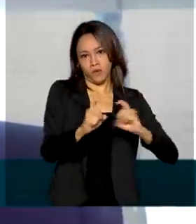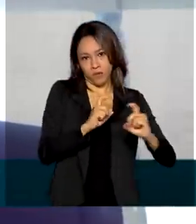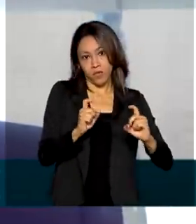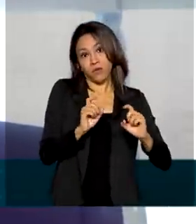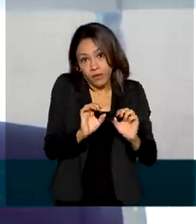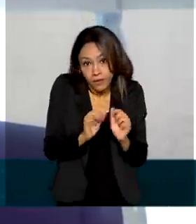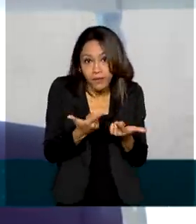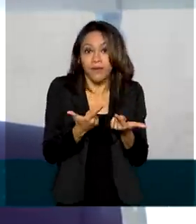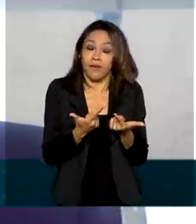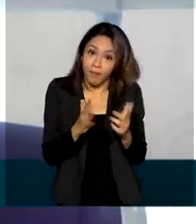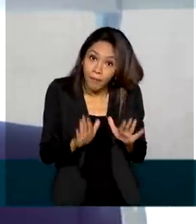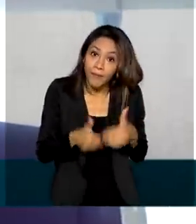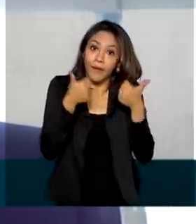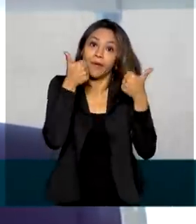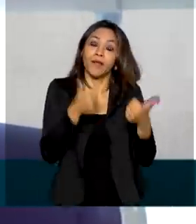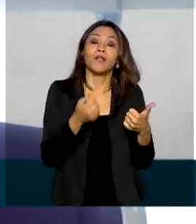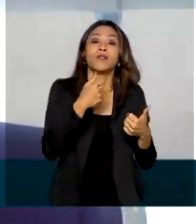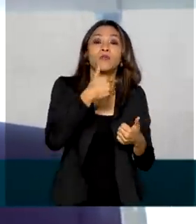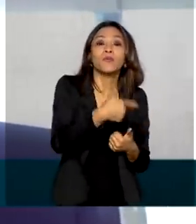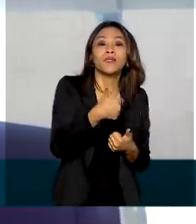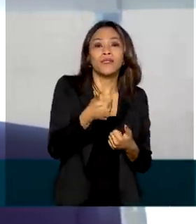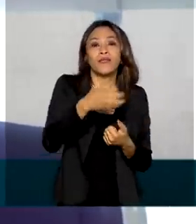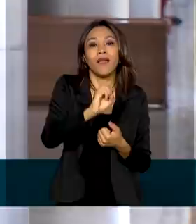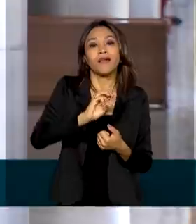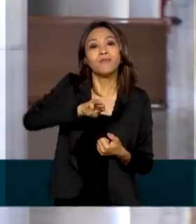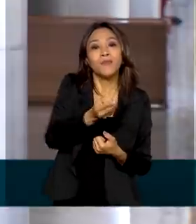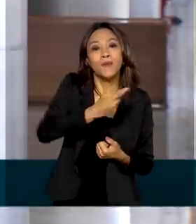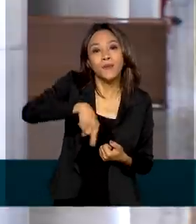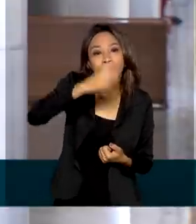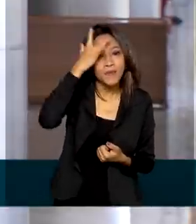melhorando a vida de 210 milhões de brasileiros.